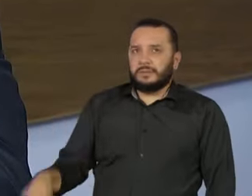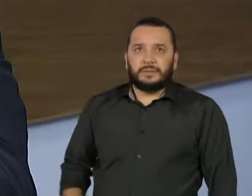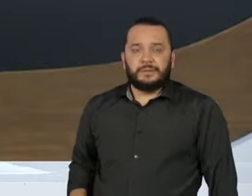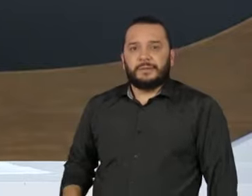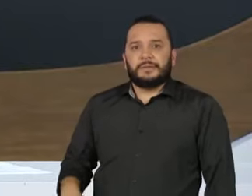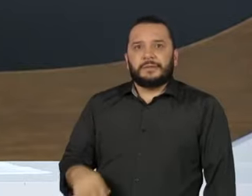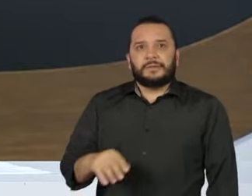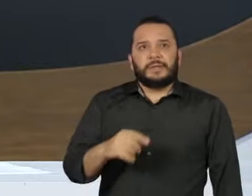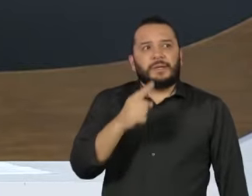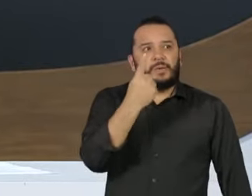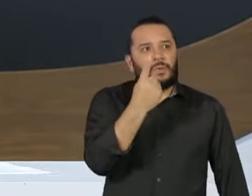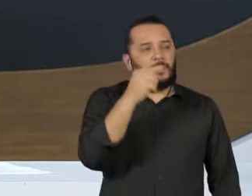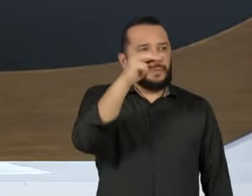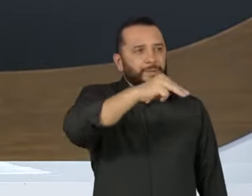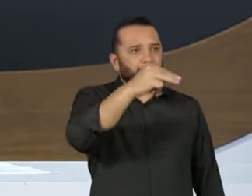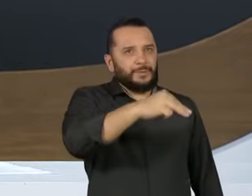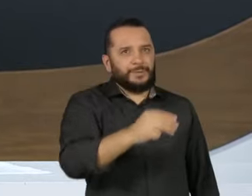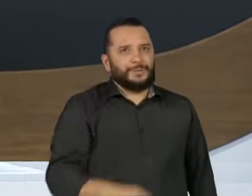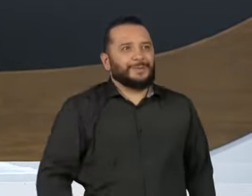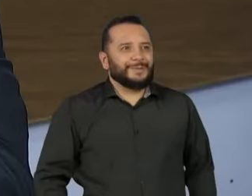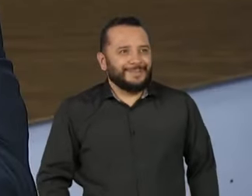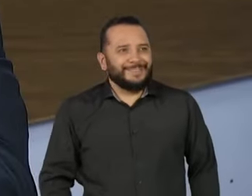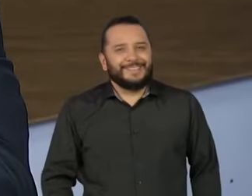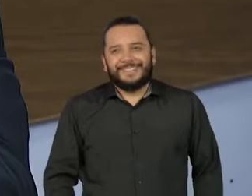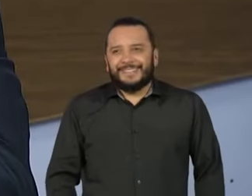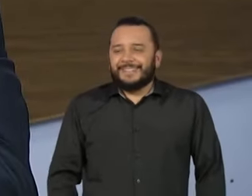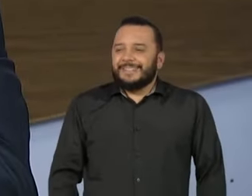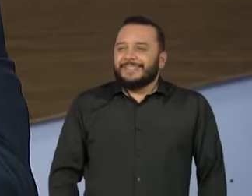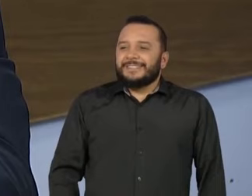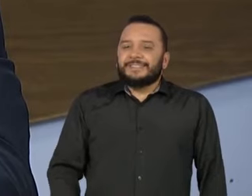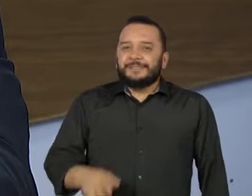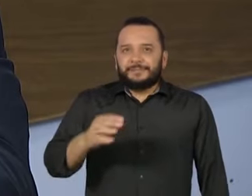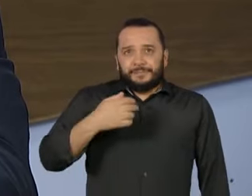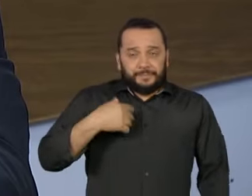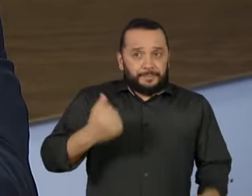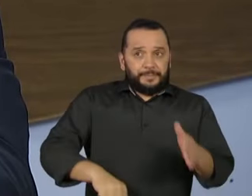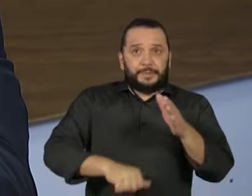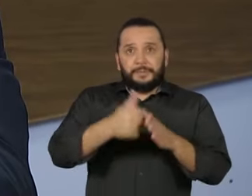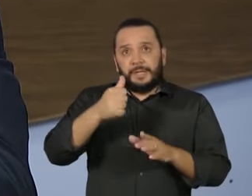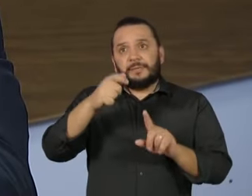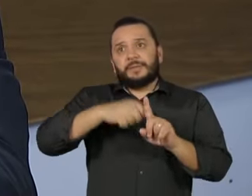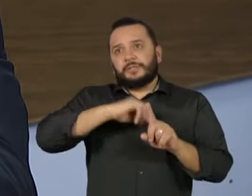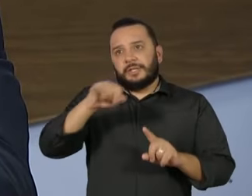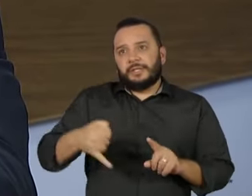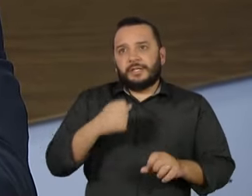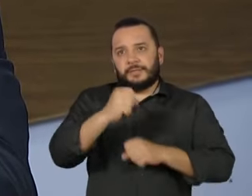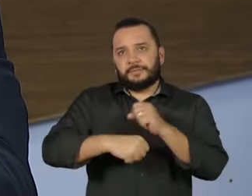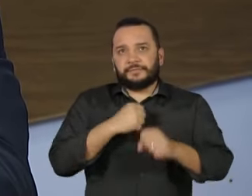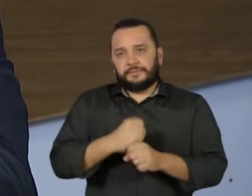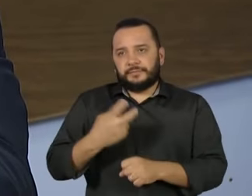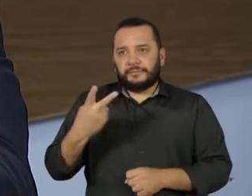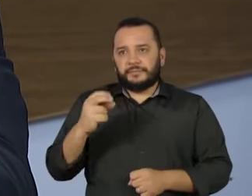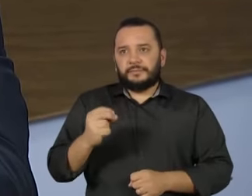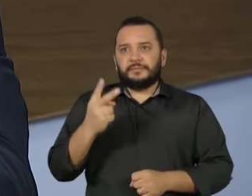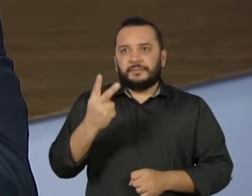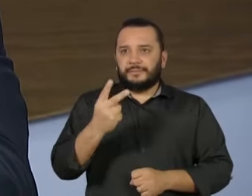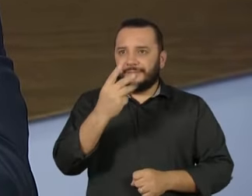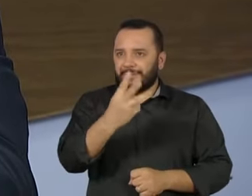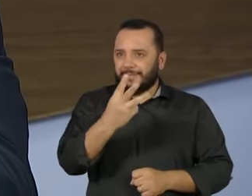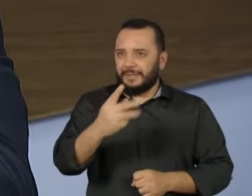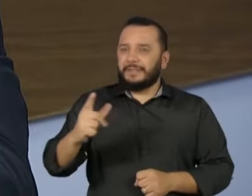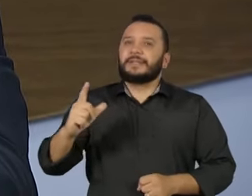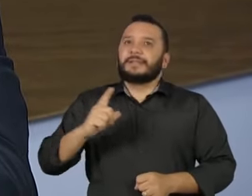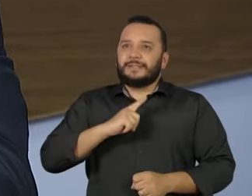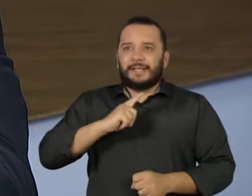você tem um minuto e meio para essa conversa. Primeiro de janeiro de 2023, manter as pessoas assistidas, as